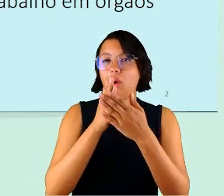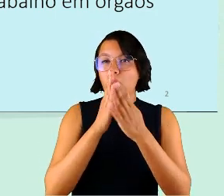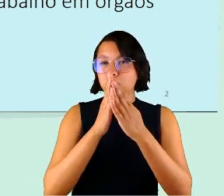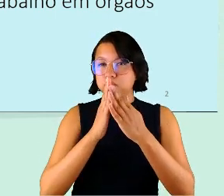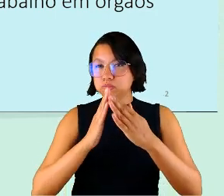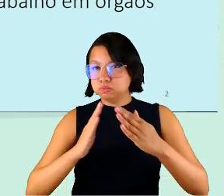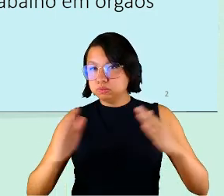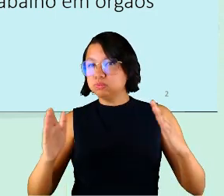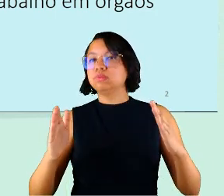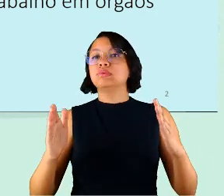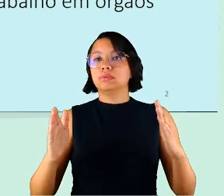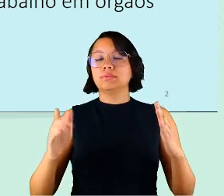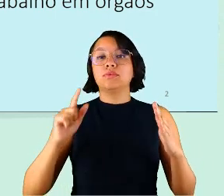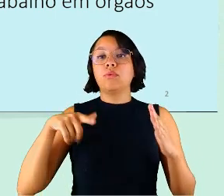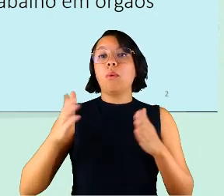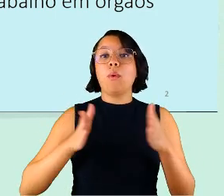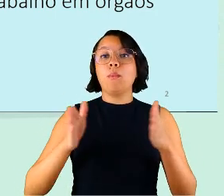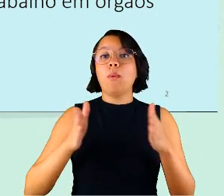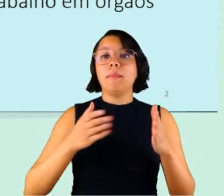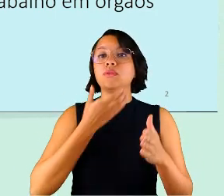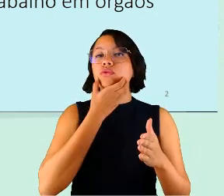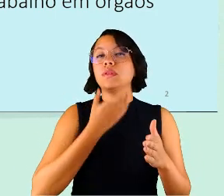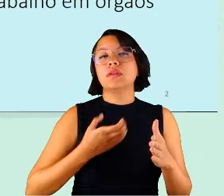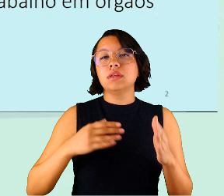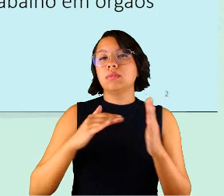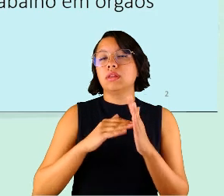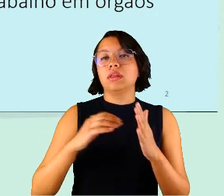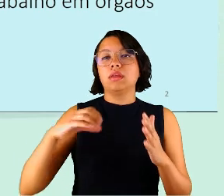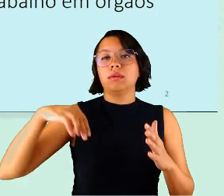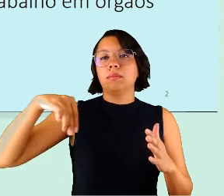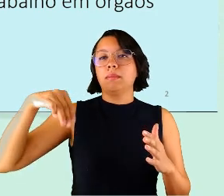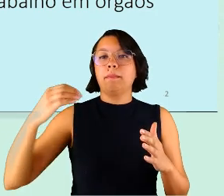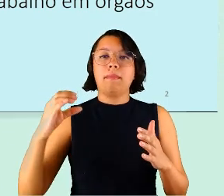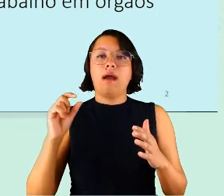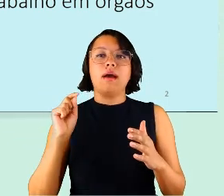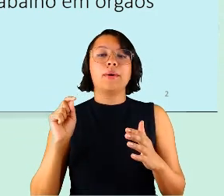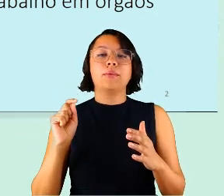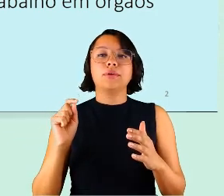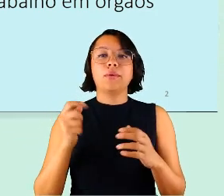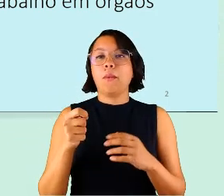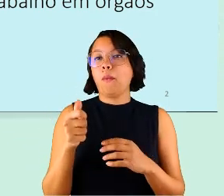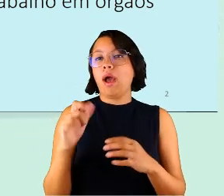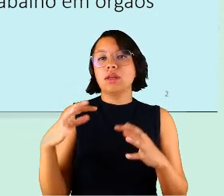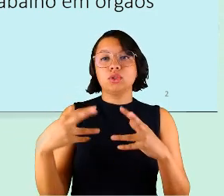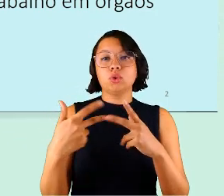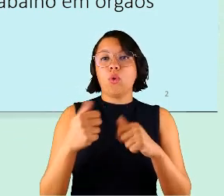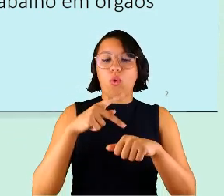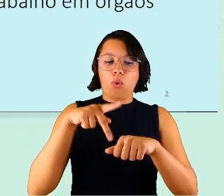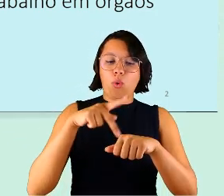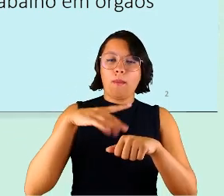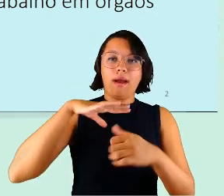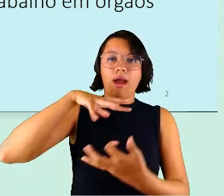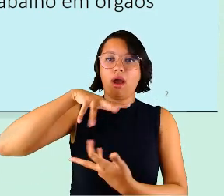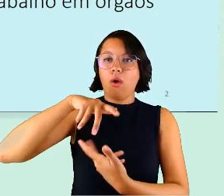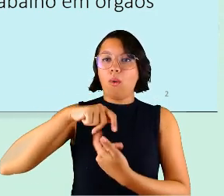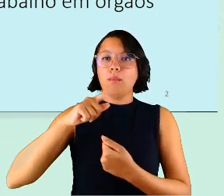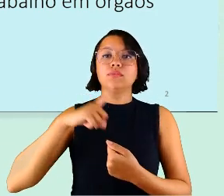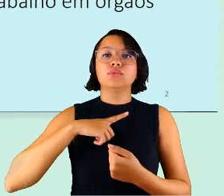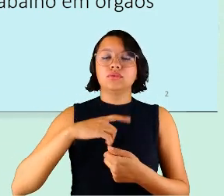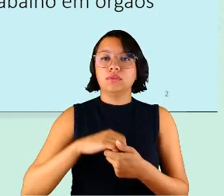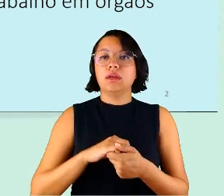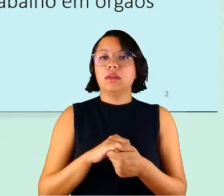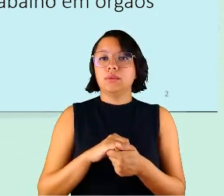foi um momento de dezembro a março em que quase todos os países do mundo tiveram,